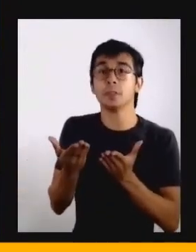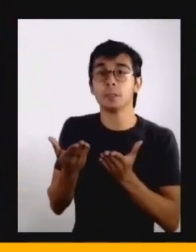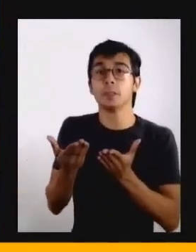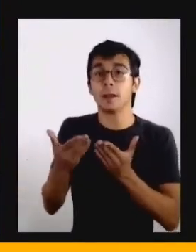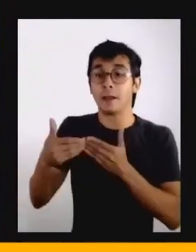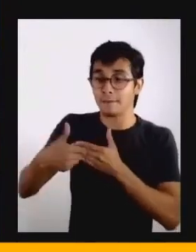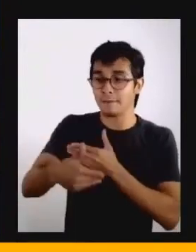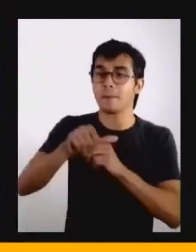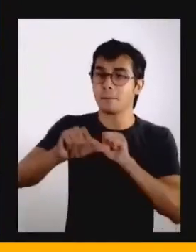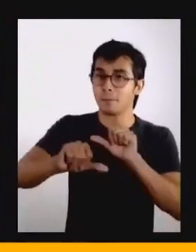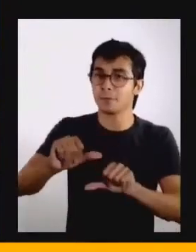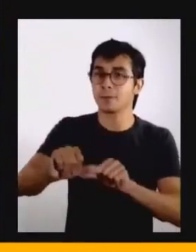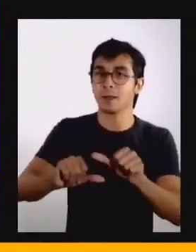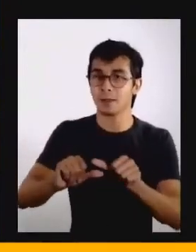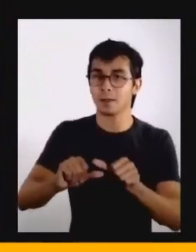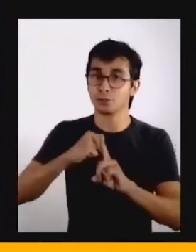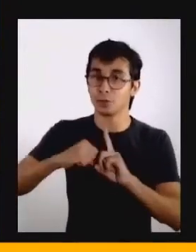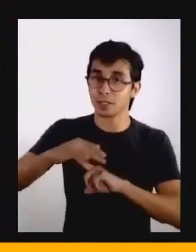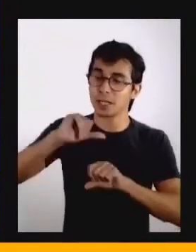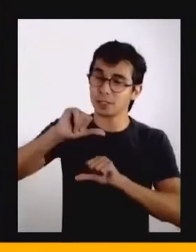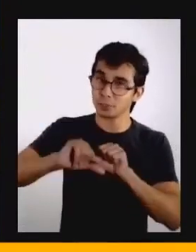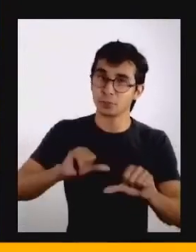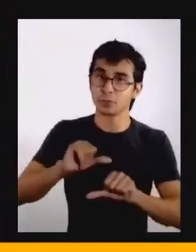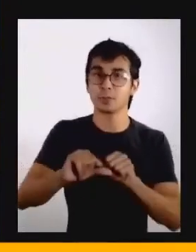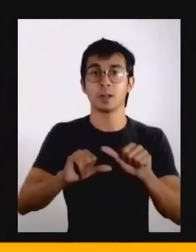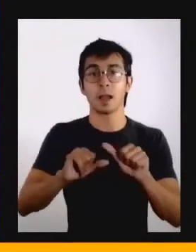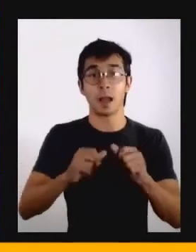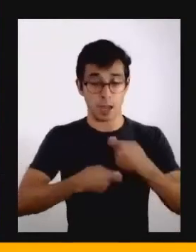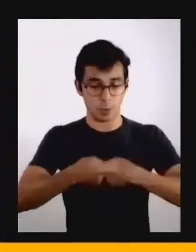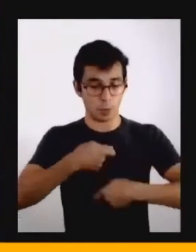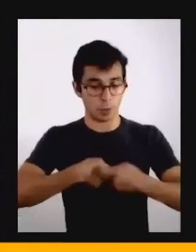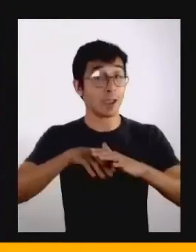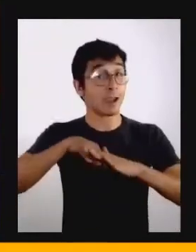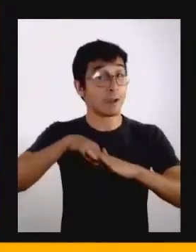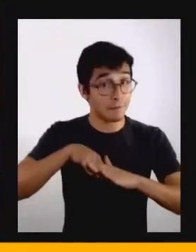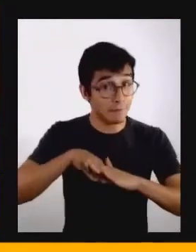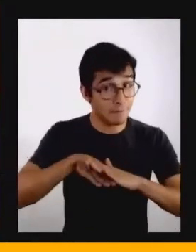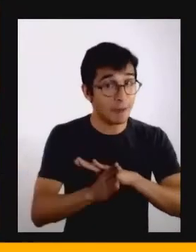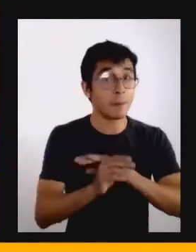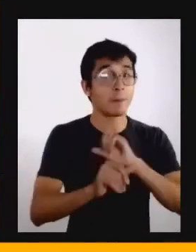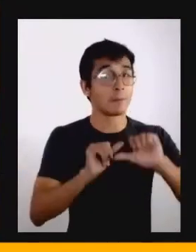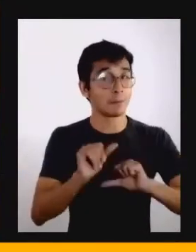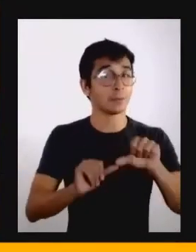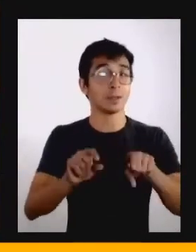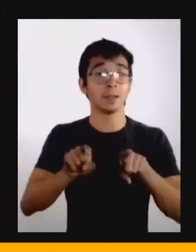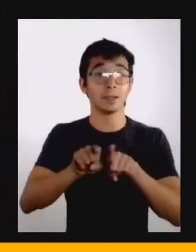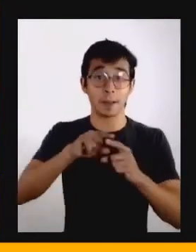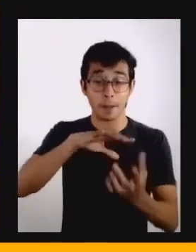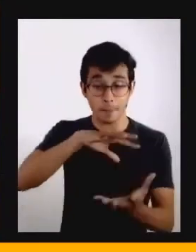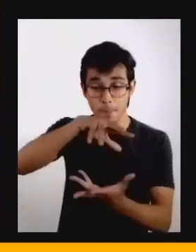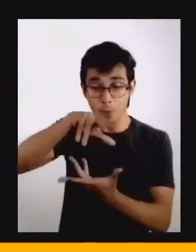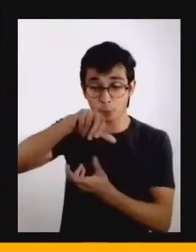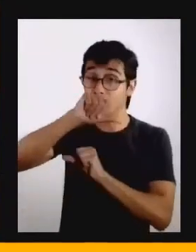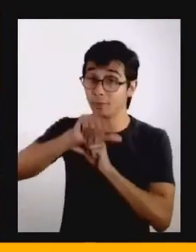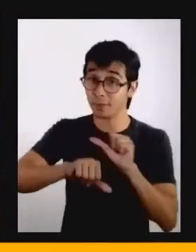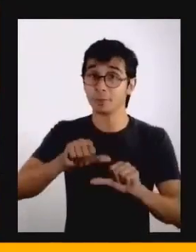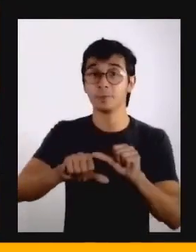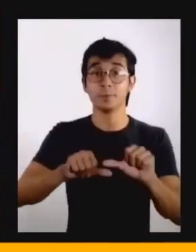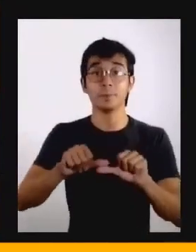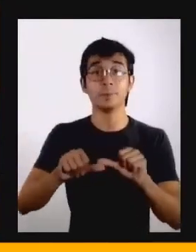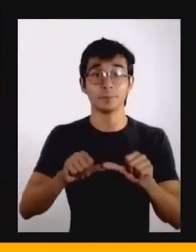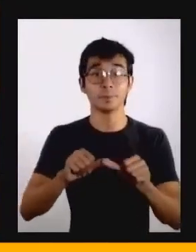numa economia em transição e também numa ecologia em transição, no entendimento do planeta, enquanto num momento